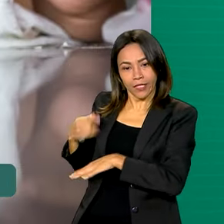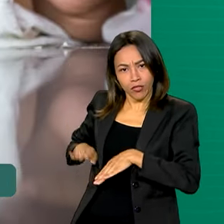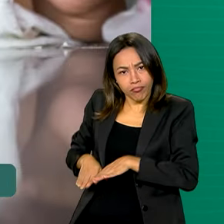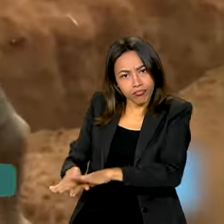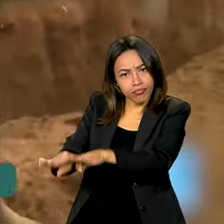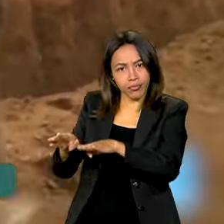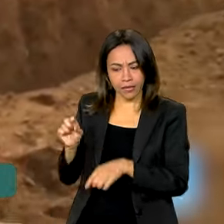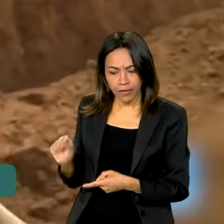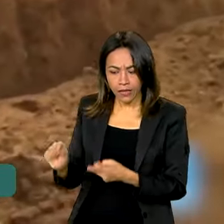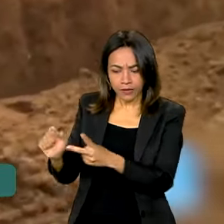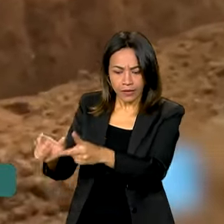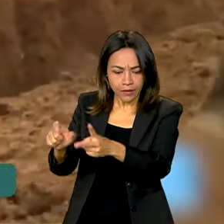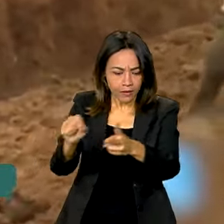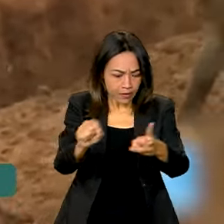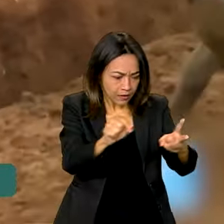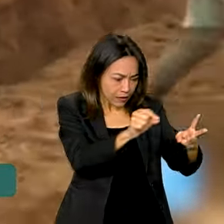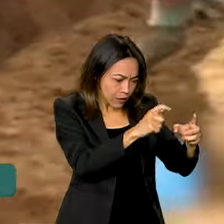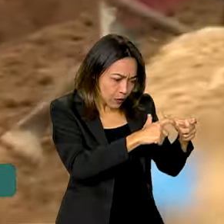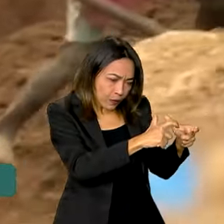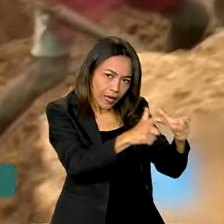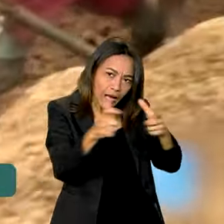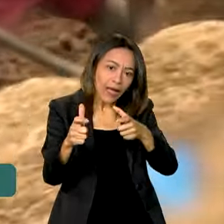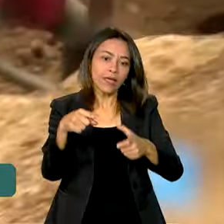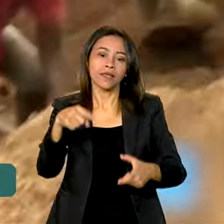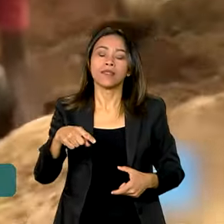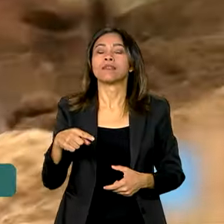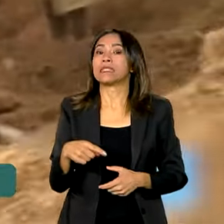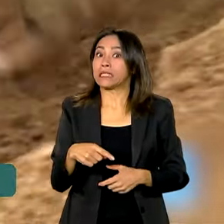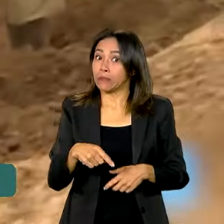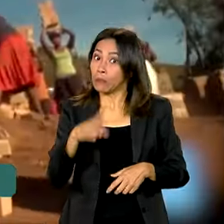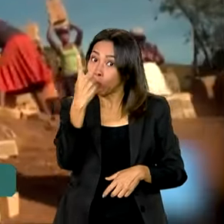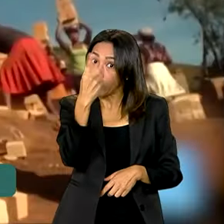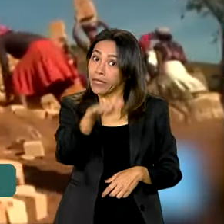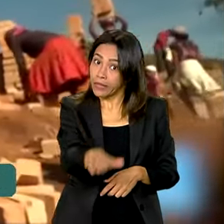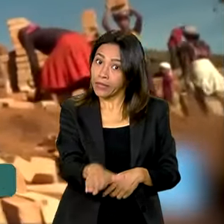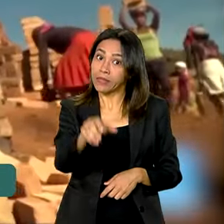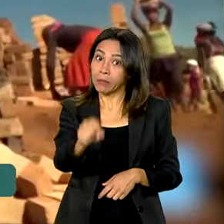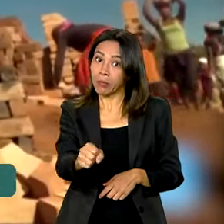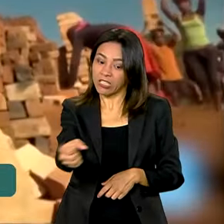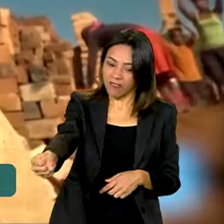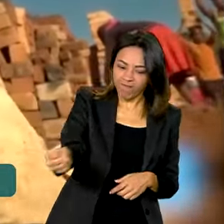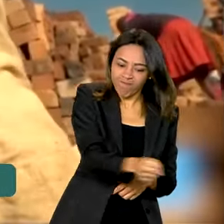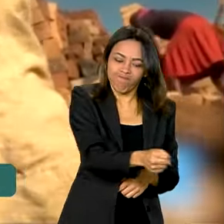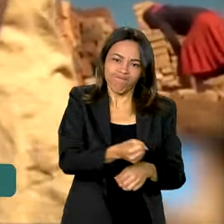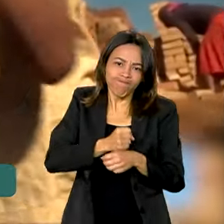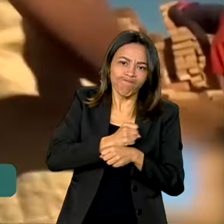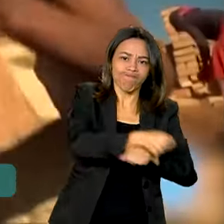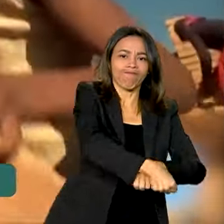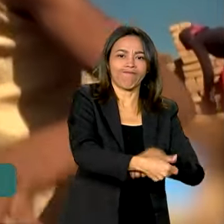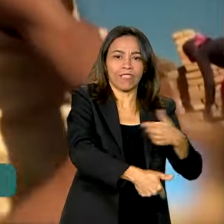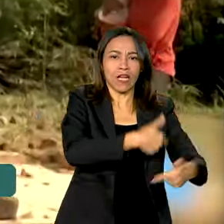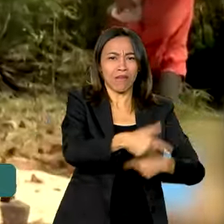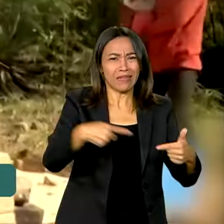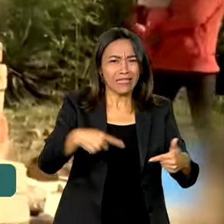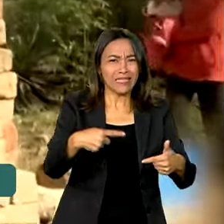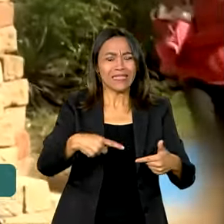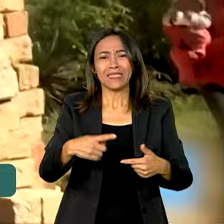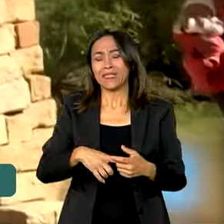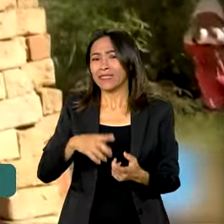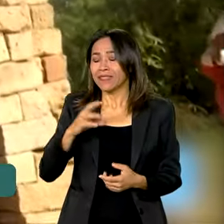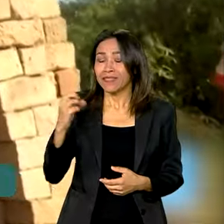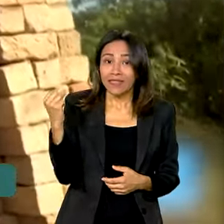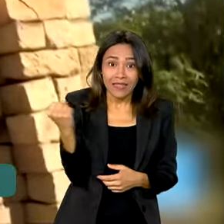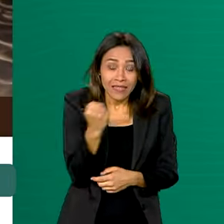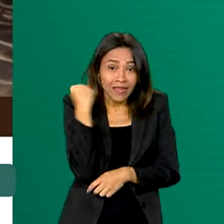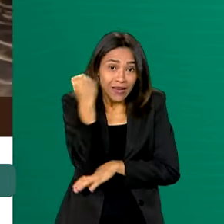Em cada um desses locais, uma criança pode estar sendo submetida ao trabalho, numa grave violação de direitos